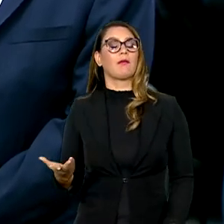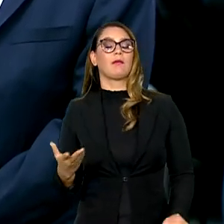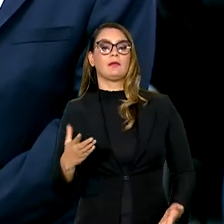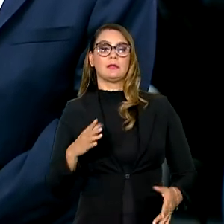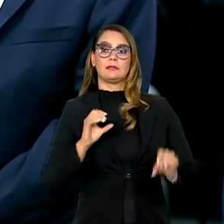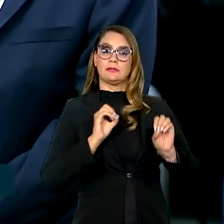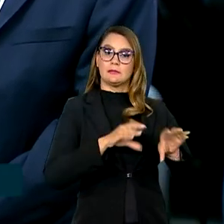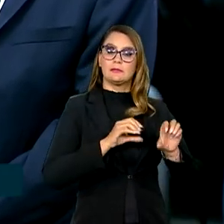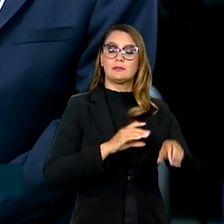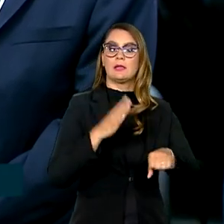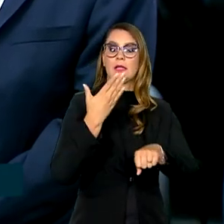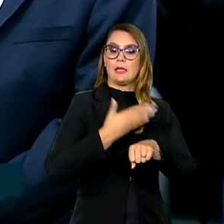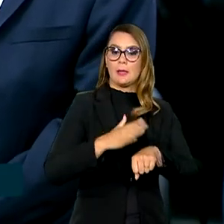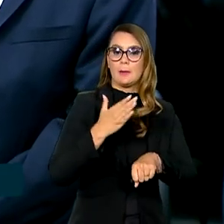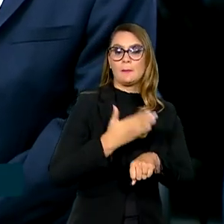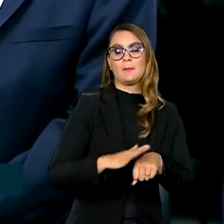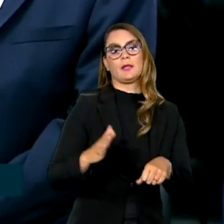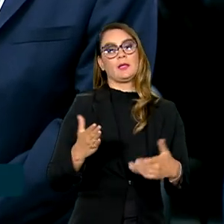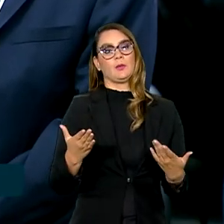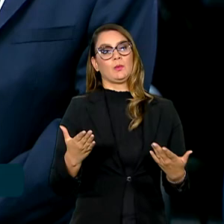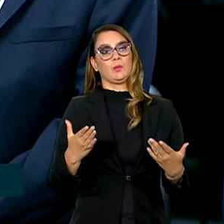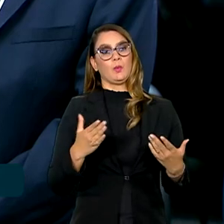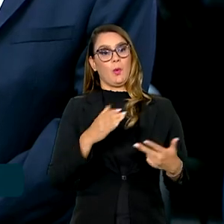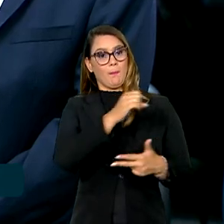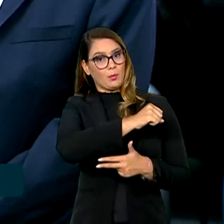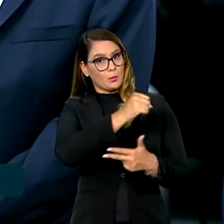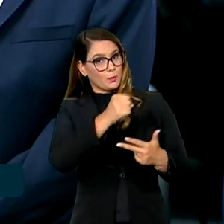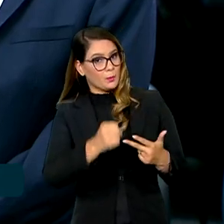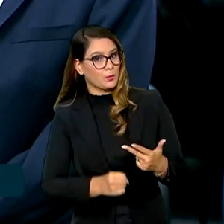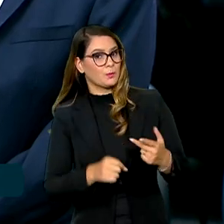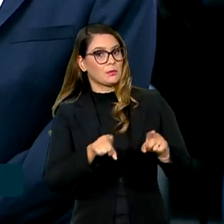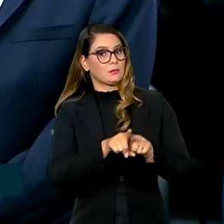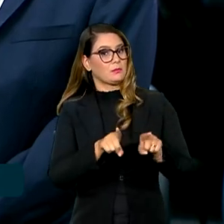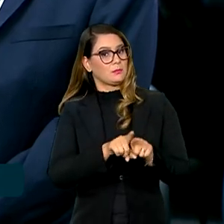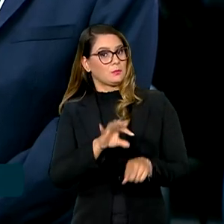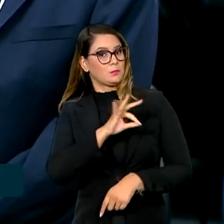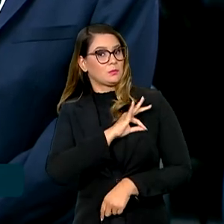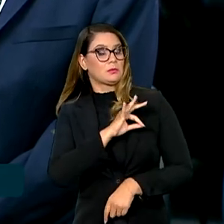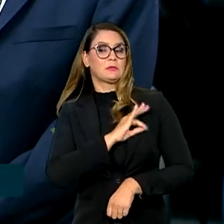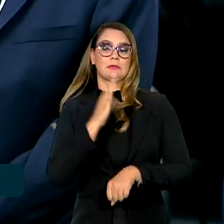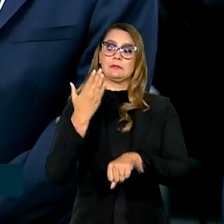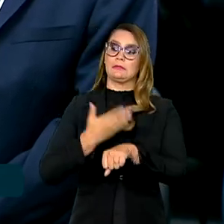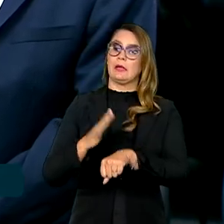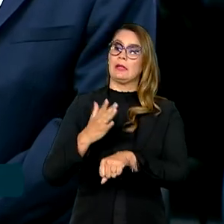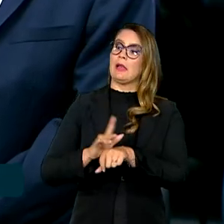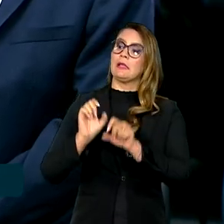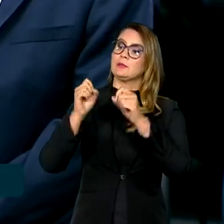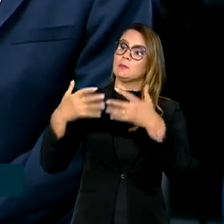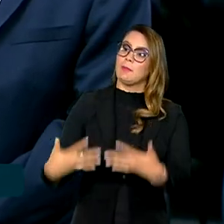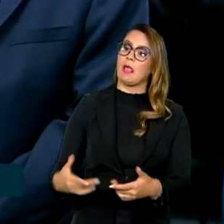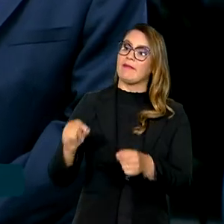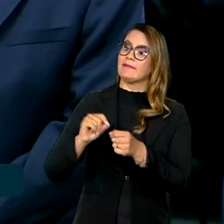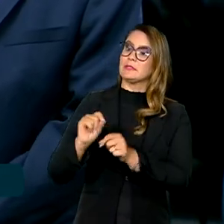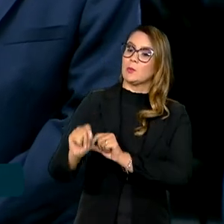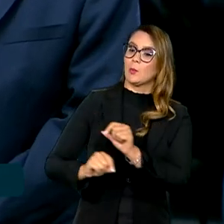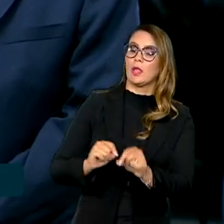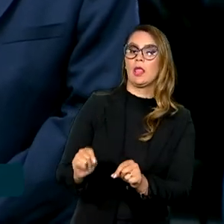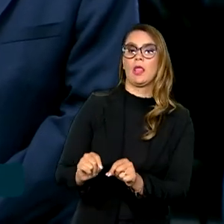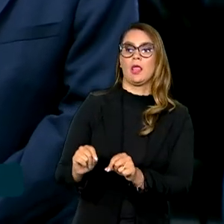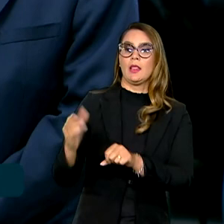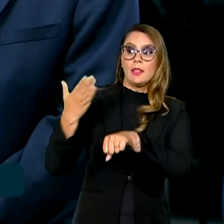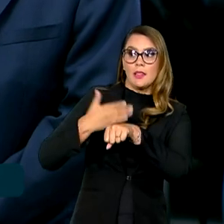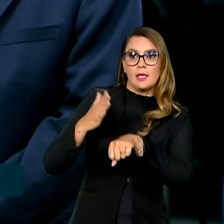capacitação e treinamento do poder público, também das polícias, treinar o que fazer, simular para poder